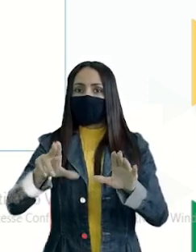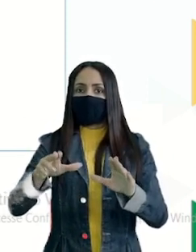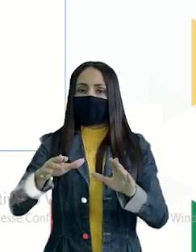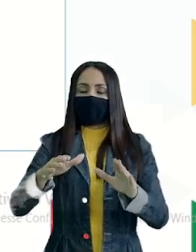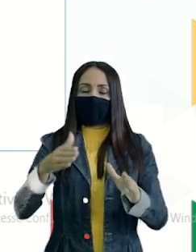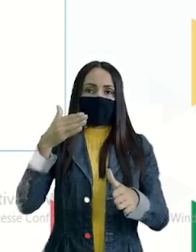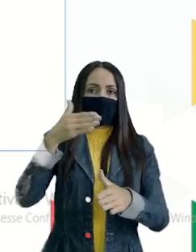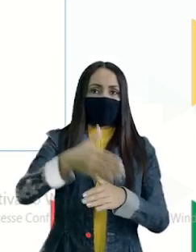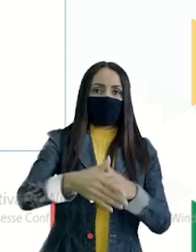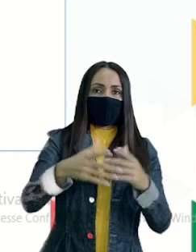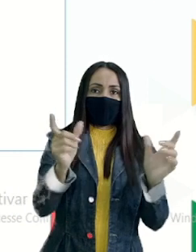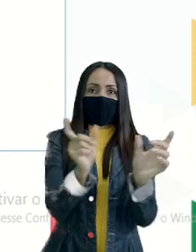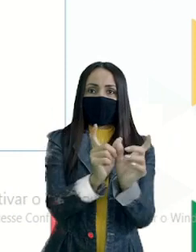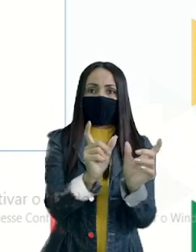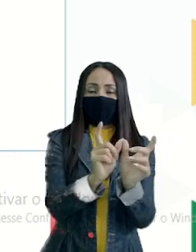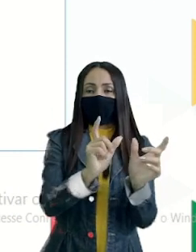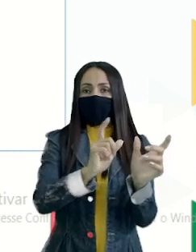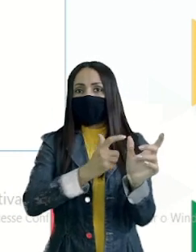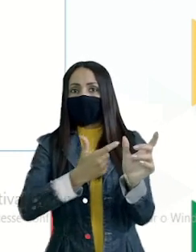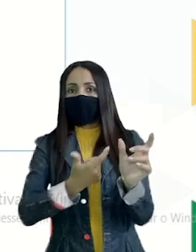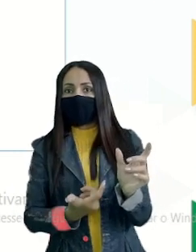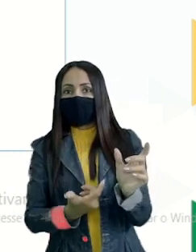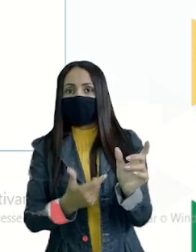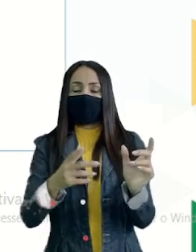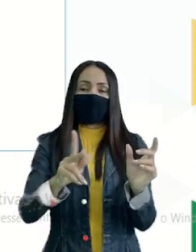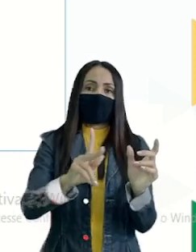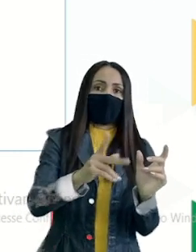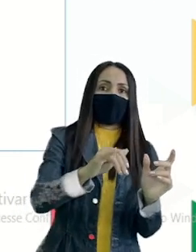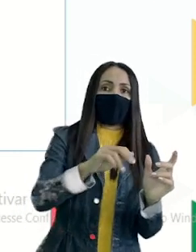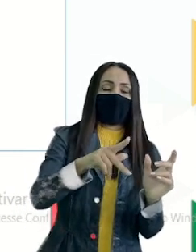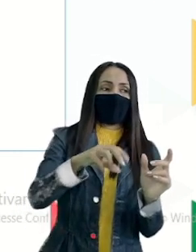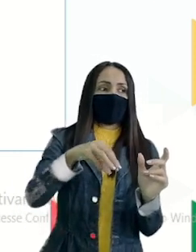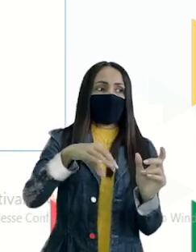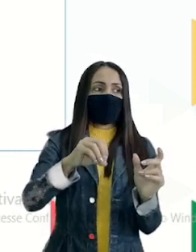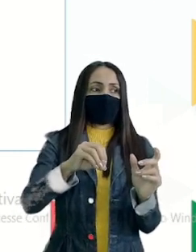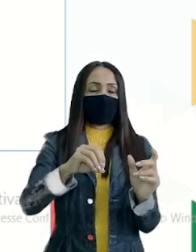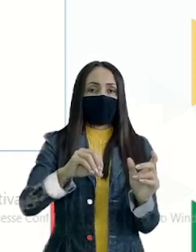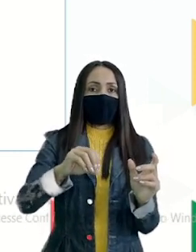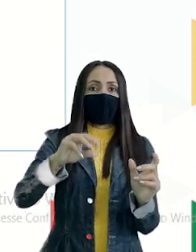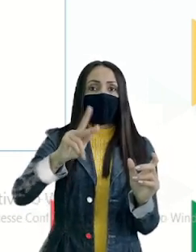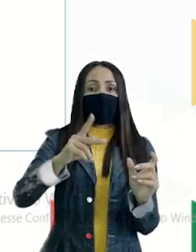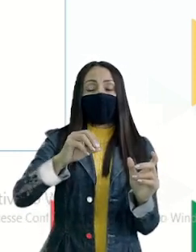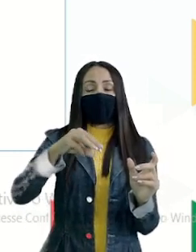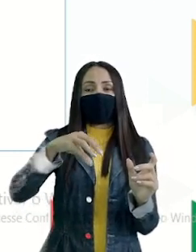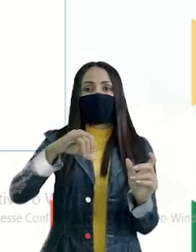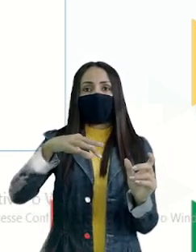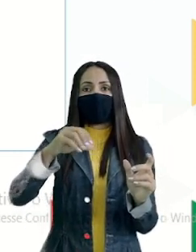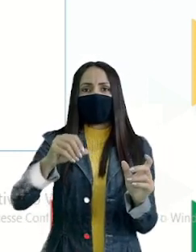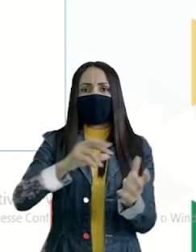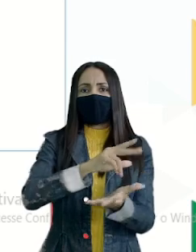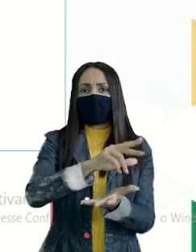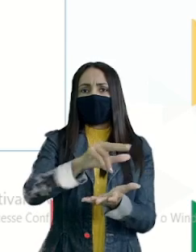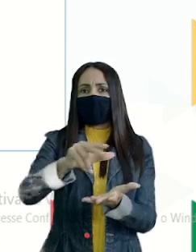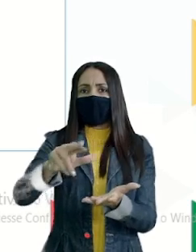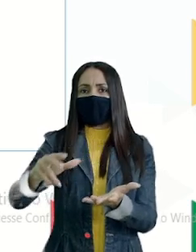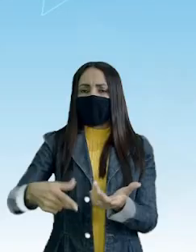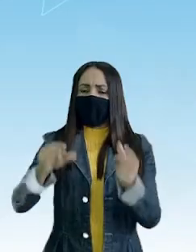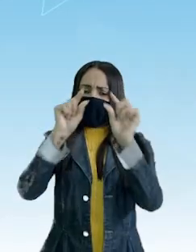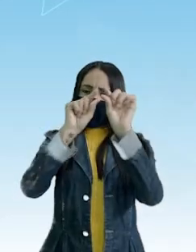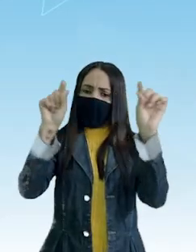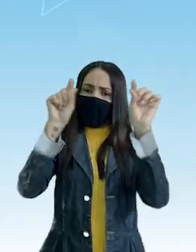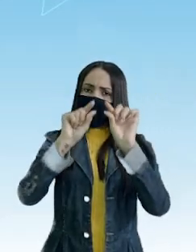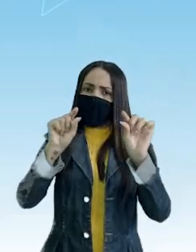Sinônimos Antônimos Hipônimos Hiperônimos Homônimos Em diversas situações